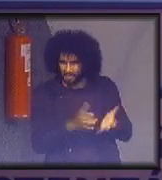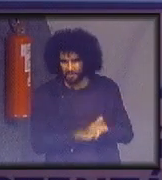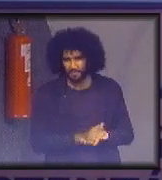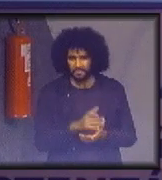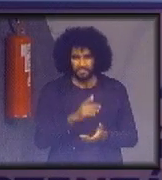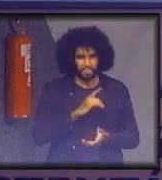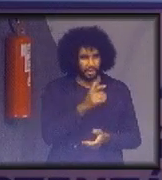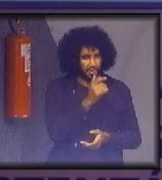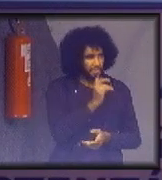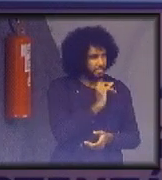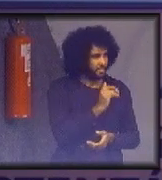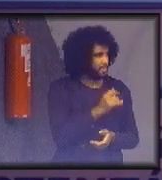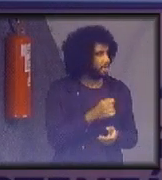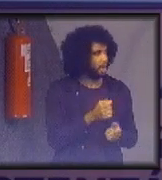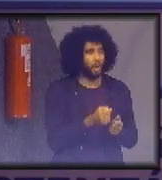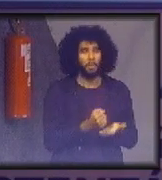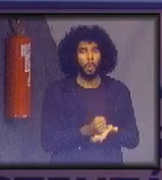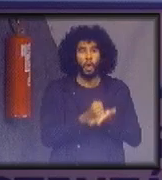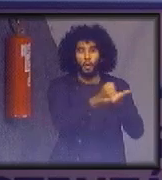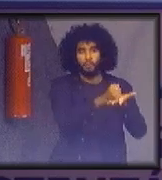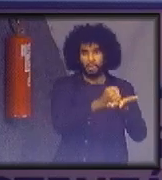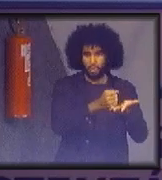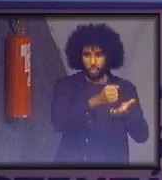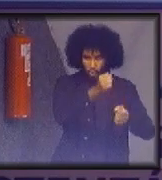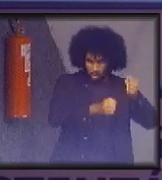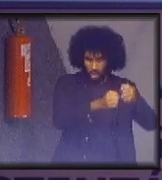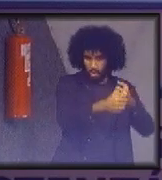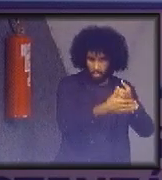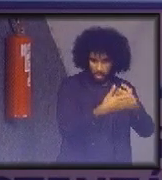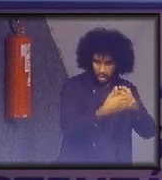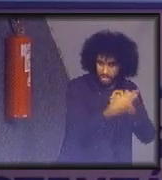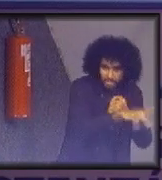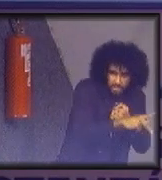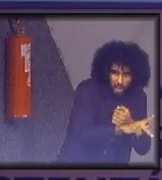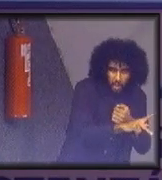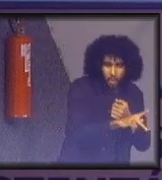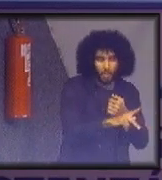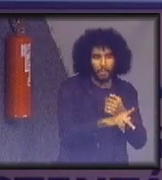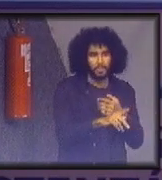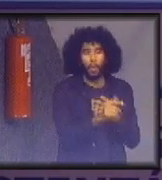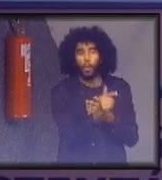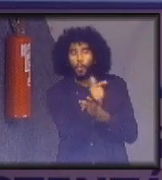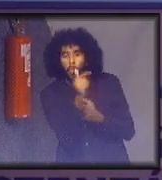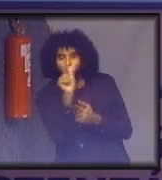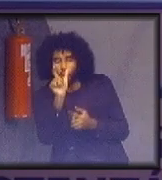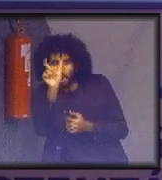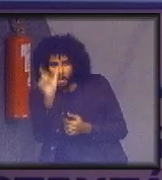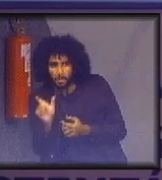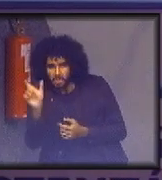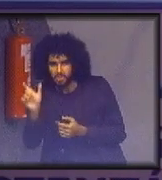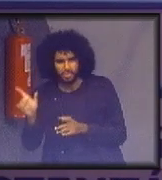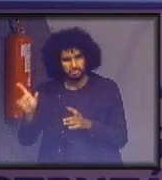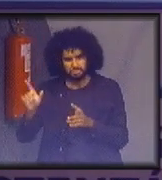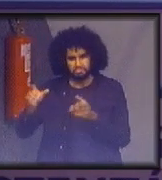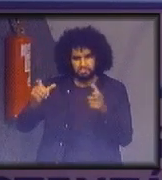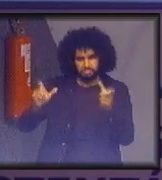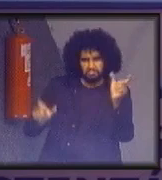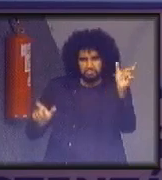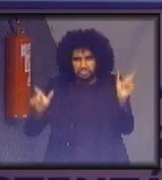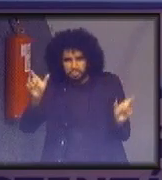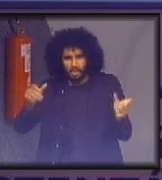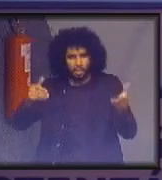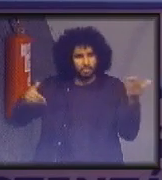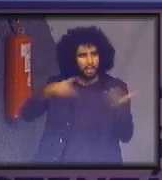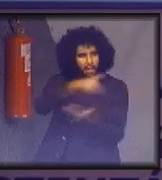nesse imóvel e oferece o seu carro para alugar. E uma outra pessoa, quer dizer, de pessoa para pessoa, a outra